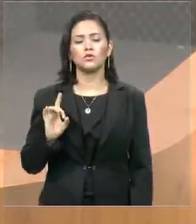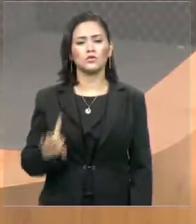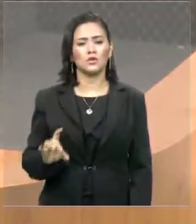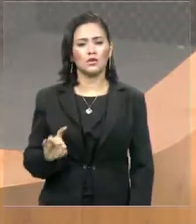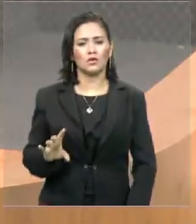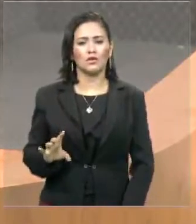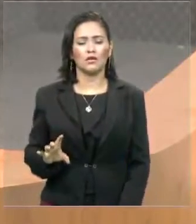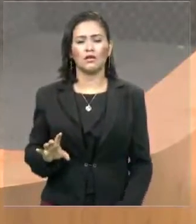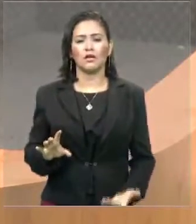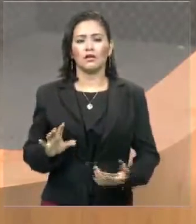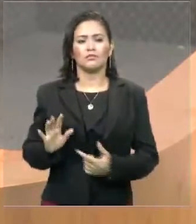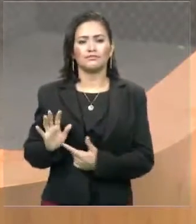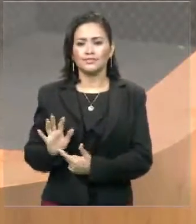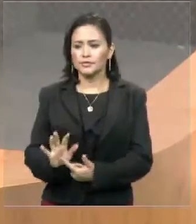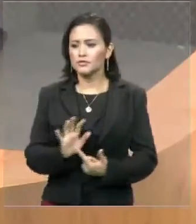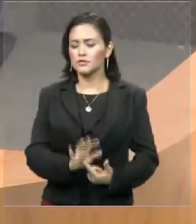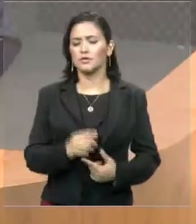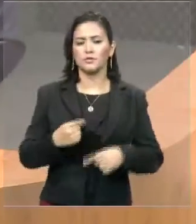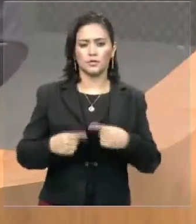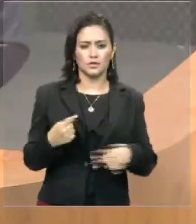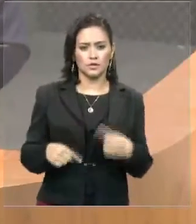de poder político e econômico,